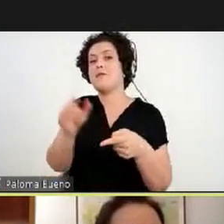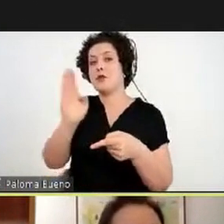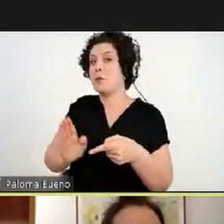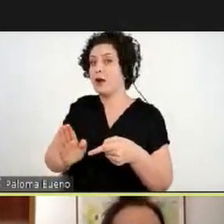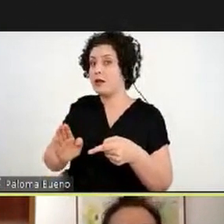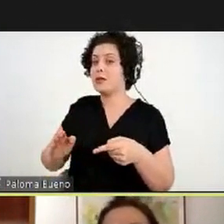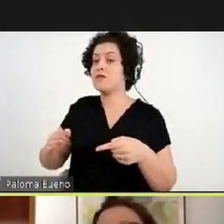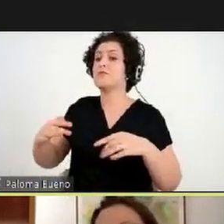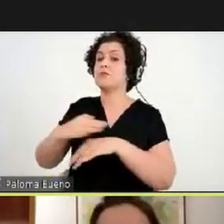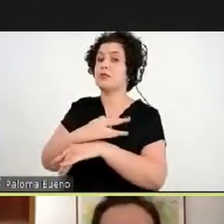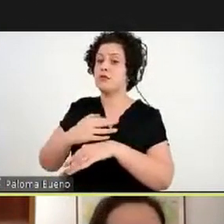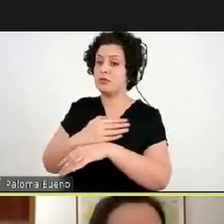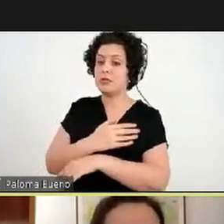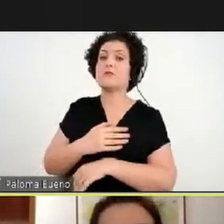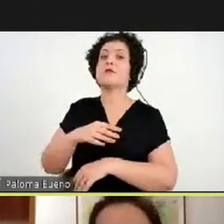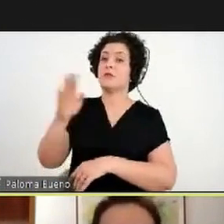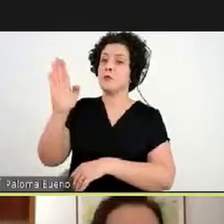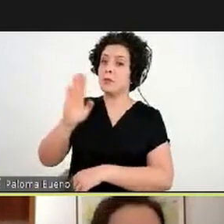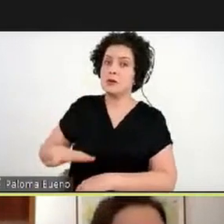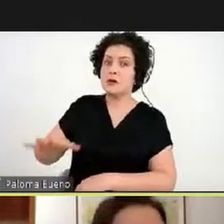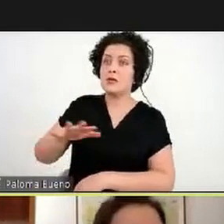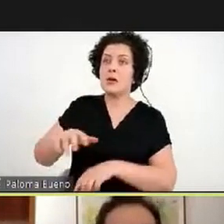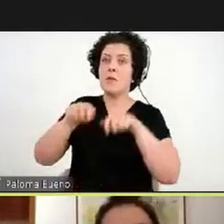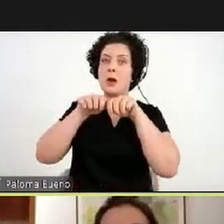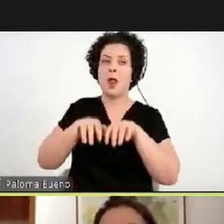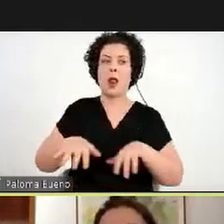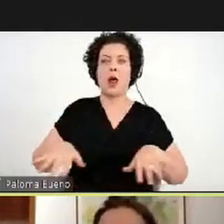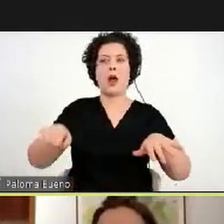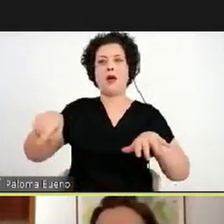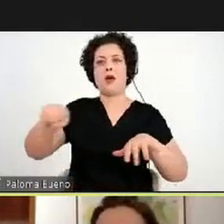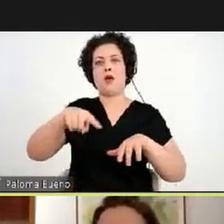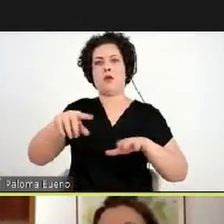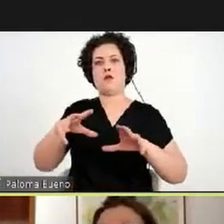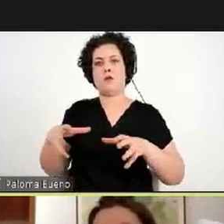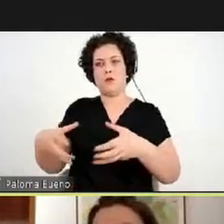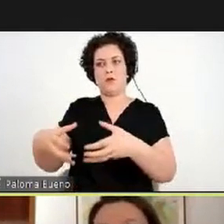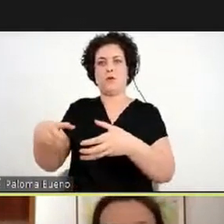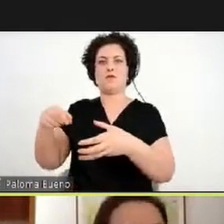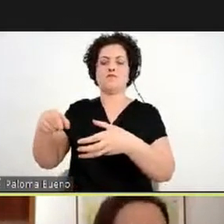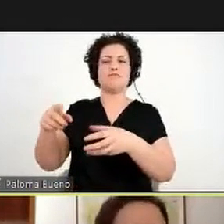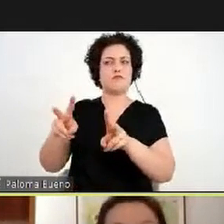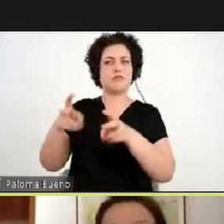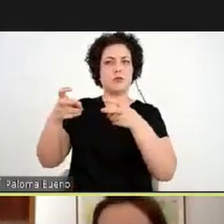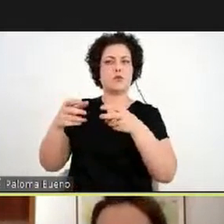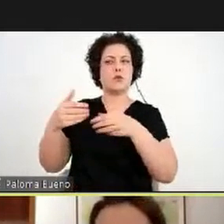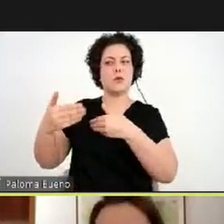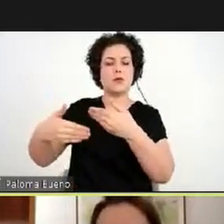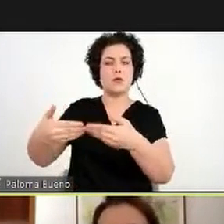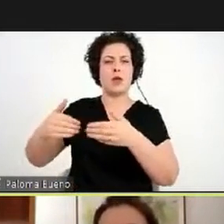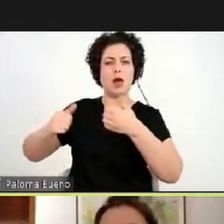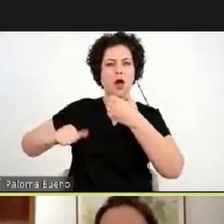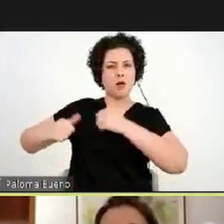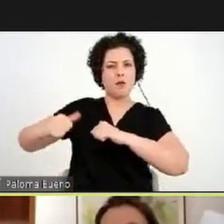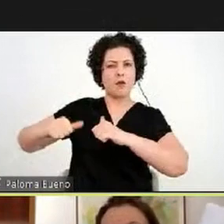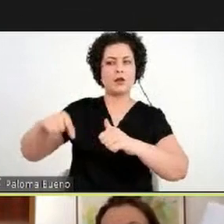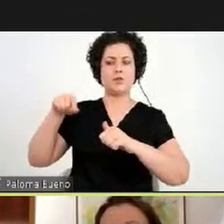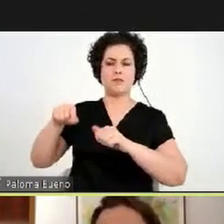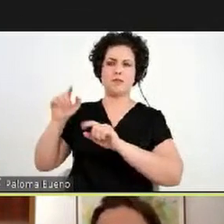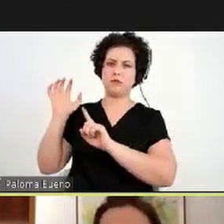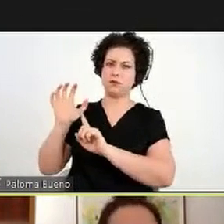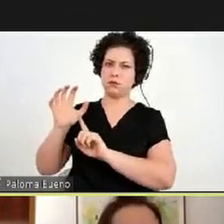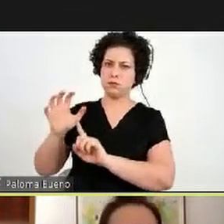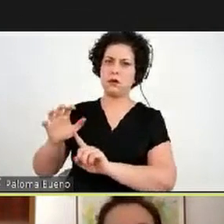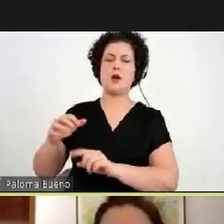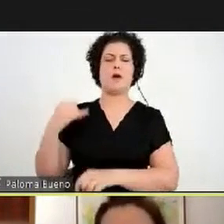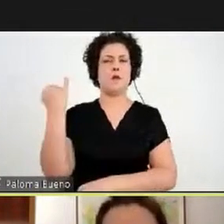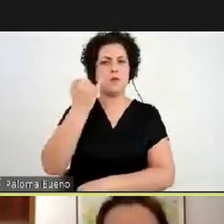e tudo isso repercute muito em todo o grupo e a gente percebe depois nas avaliações como isso é